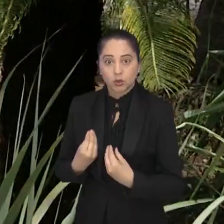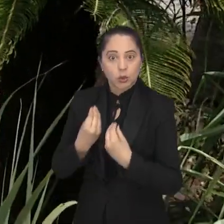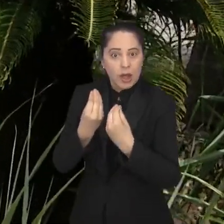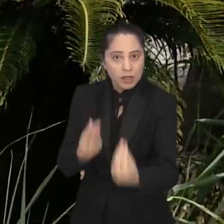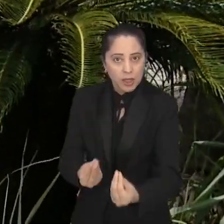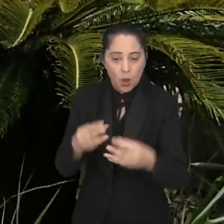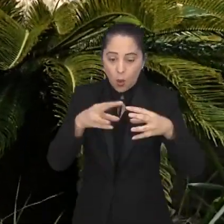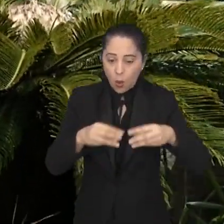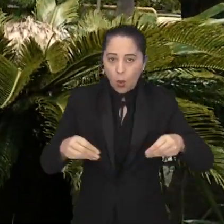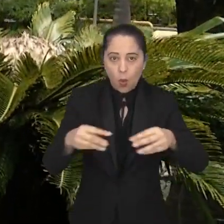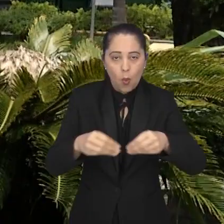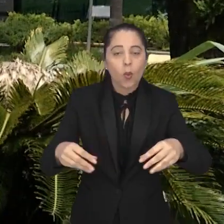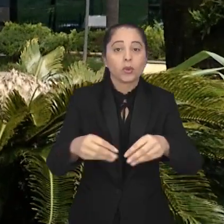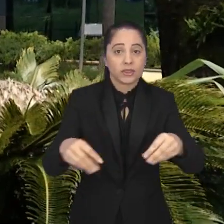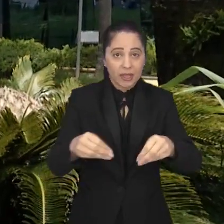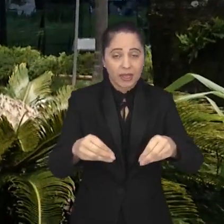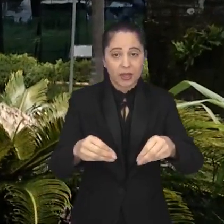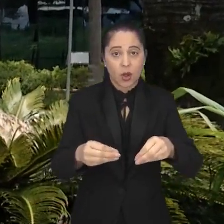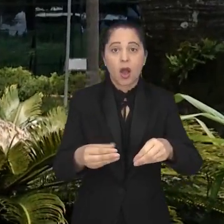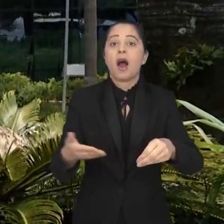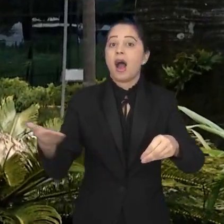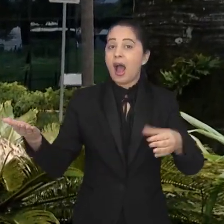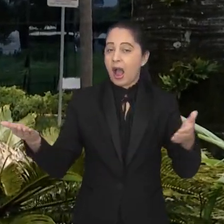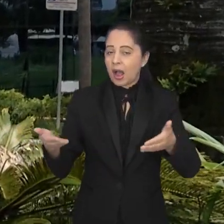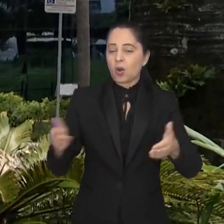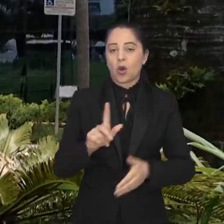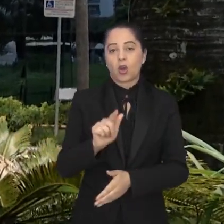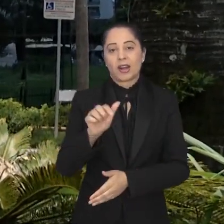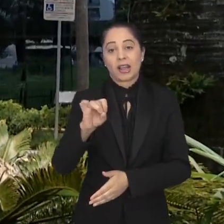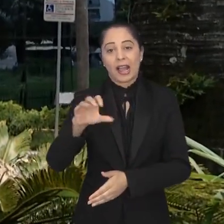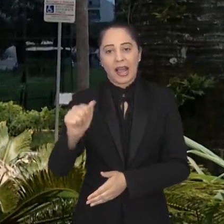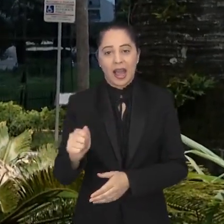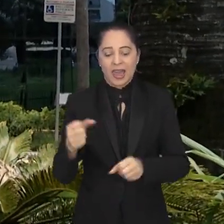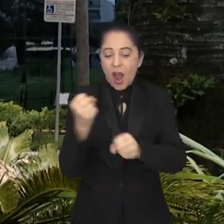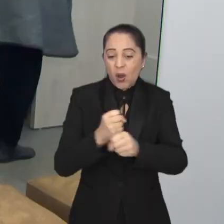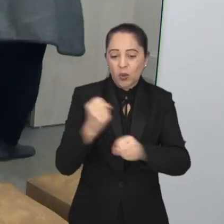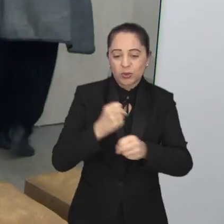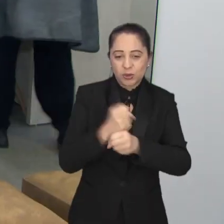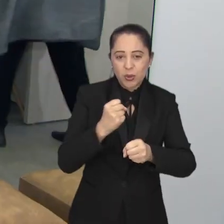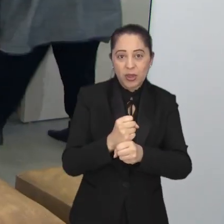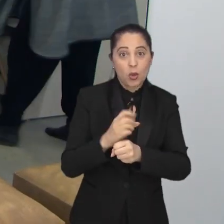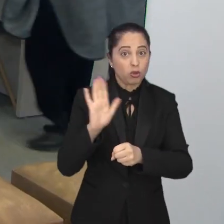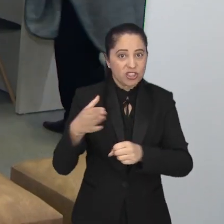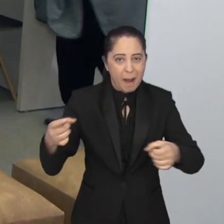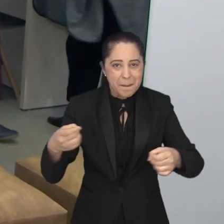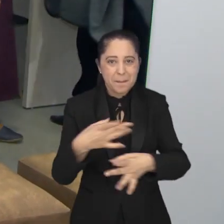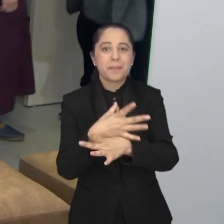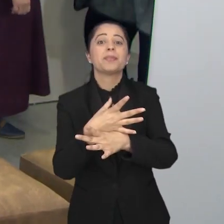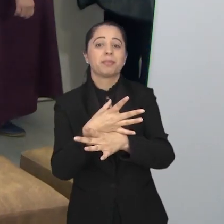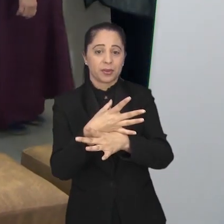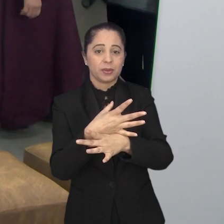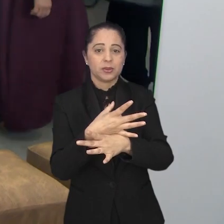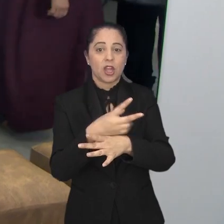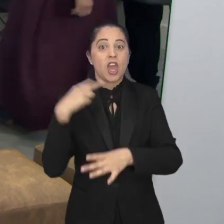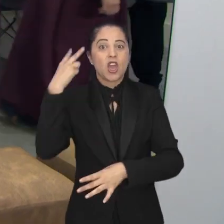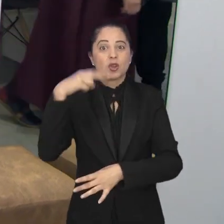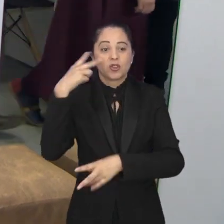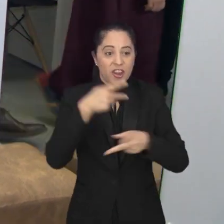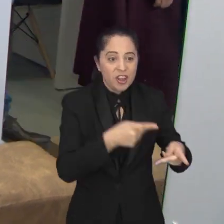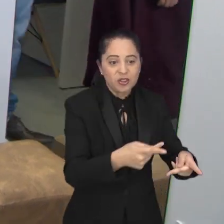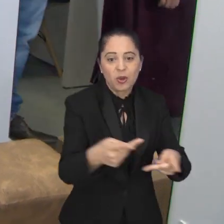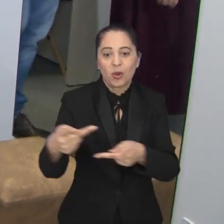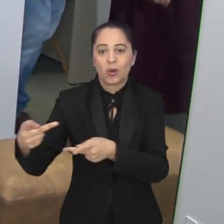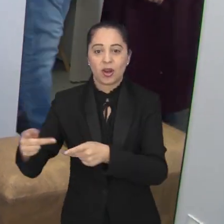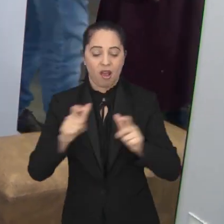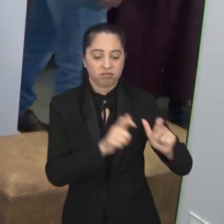Municipal, que aprovou na Câmara um projeto que garantia a doação da área. Agora pronto, os vereadores puderam conhecer